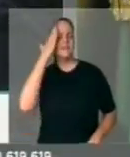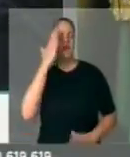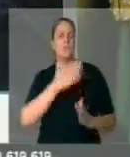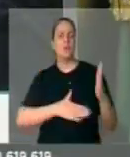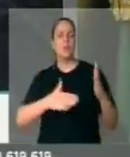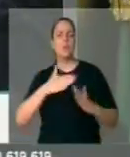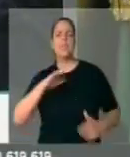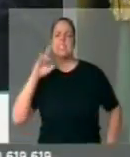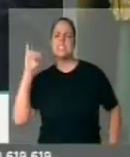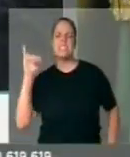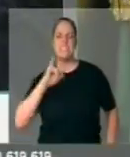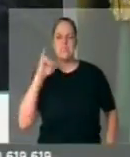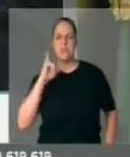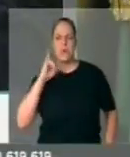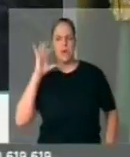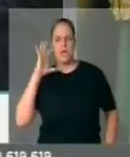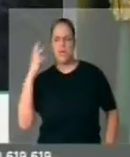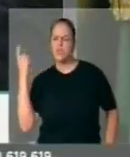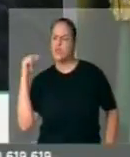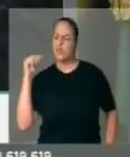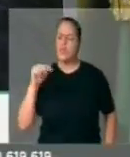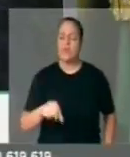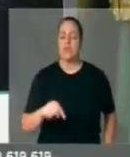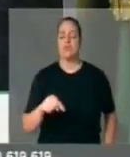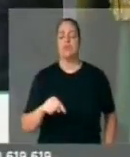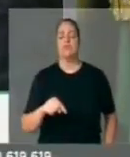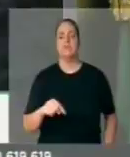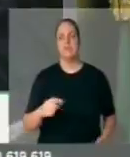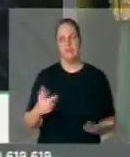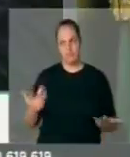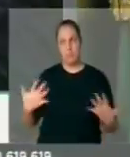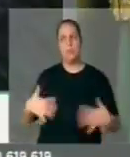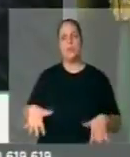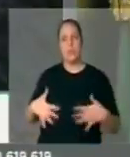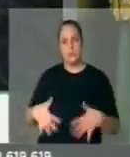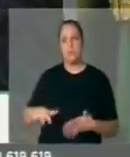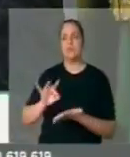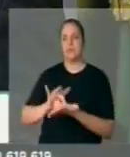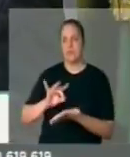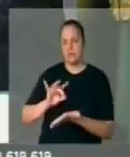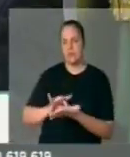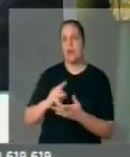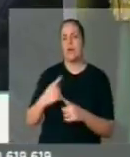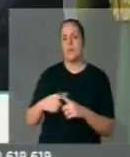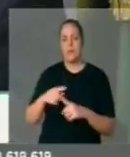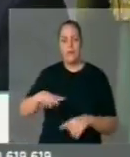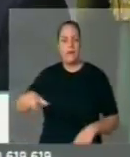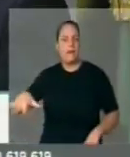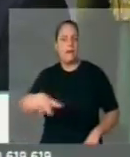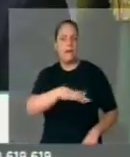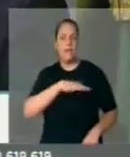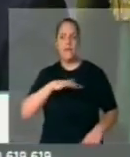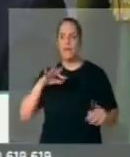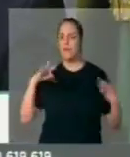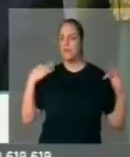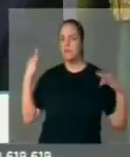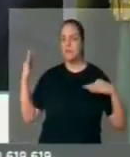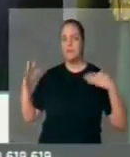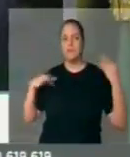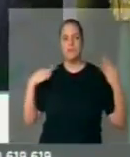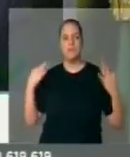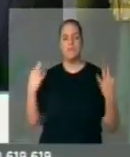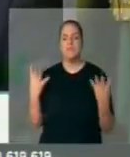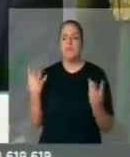da grande importância daquele rompimento, porque imagine toda a região de Bento Gonçalves, Flores da Cunha,